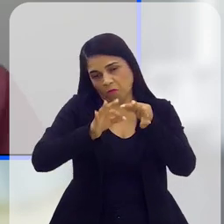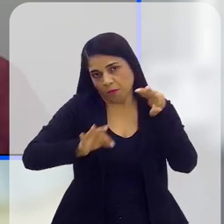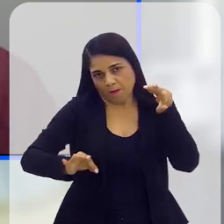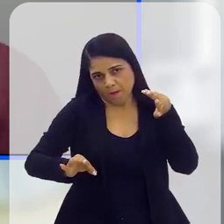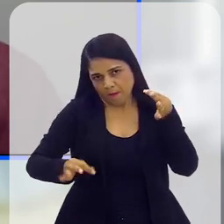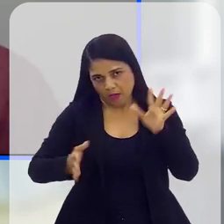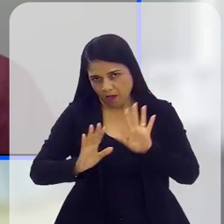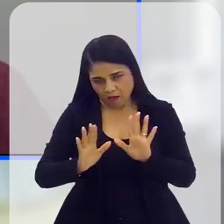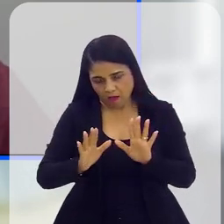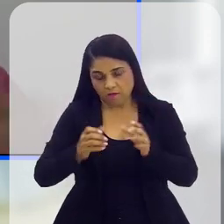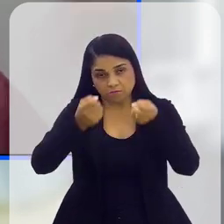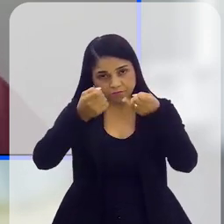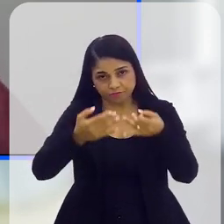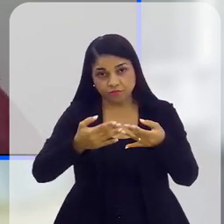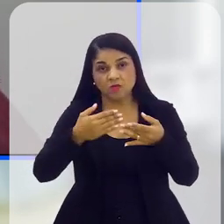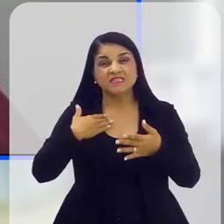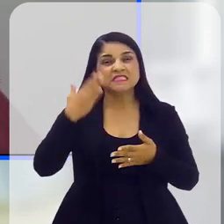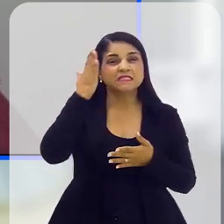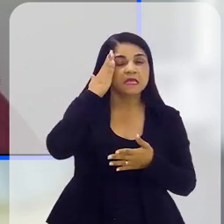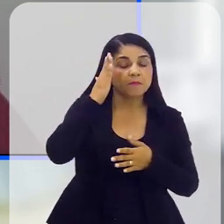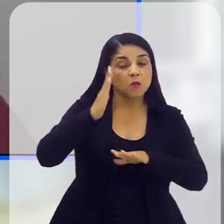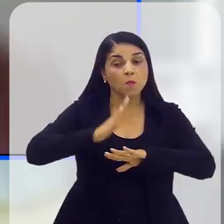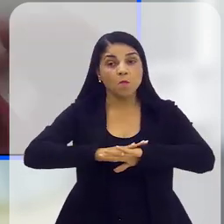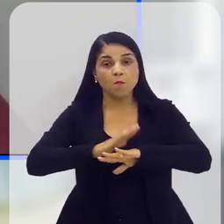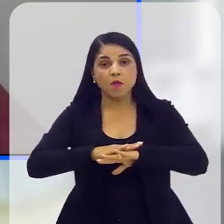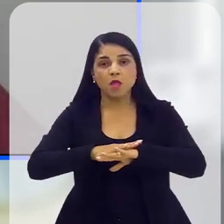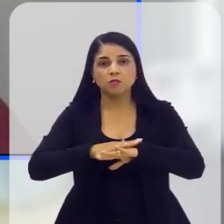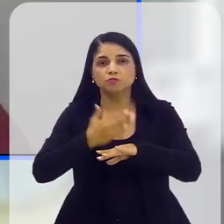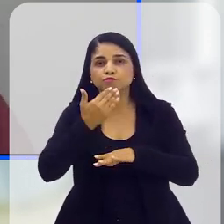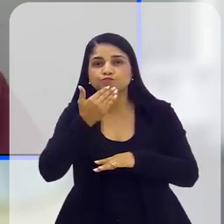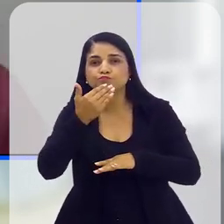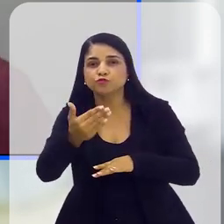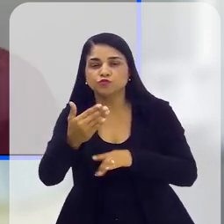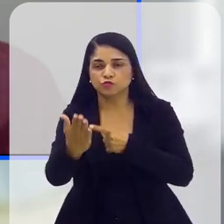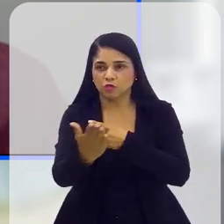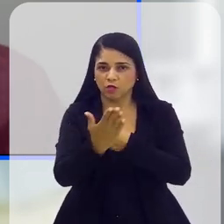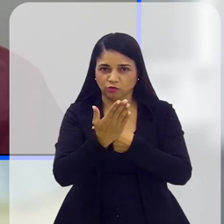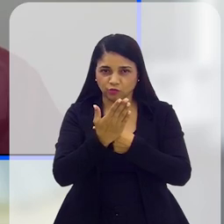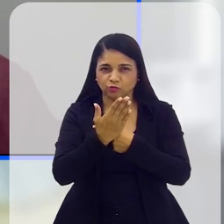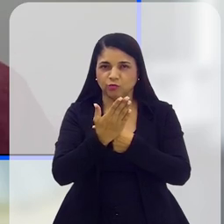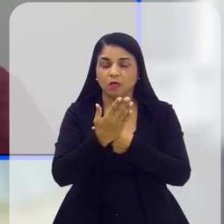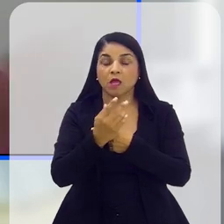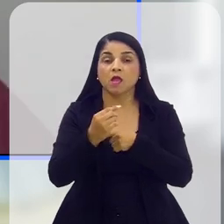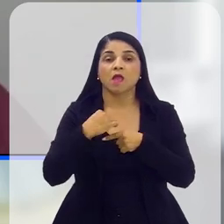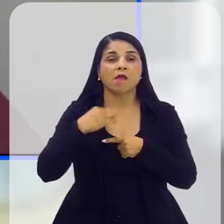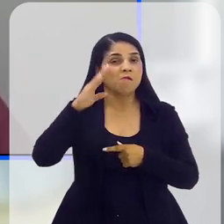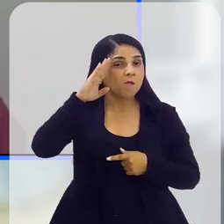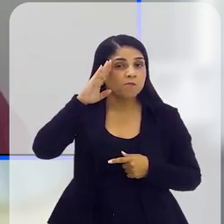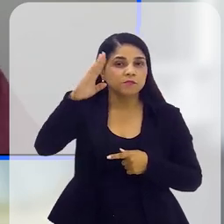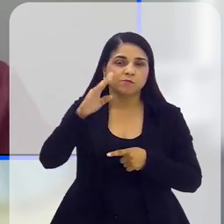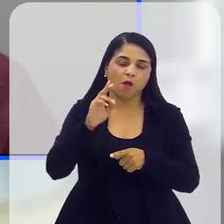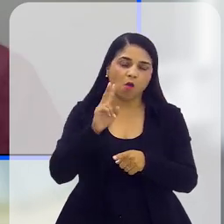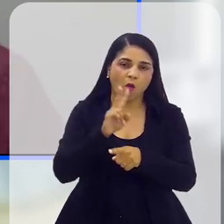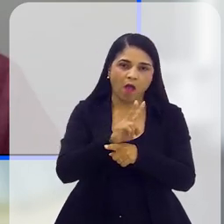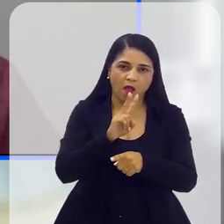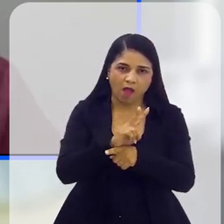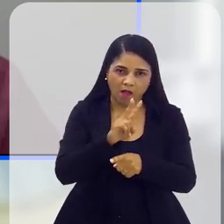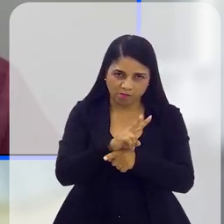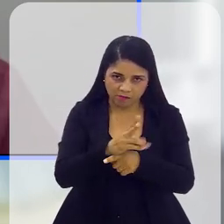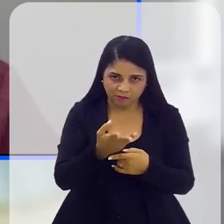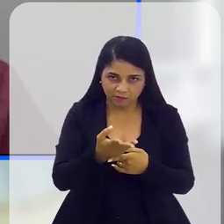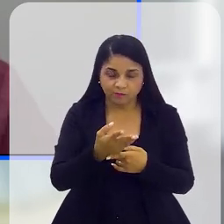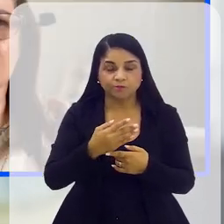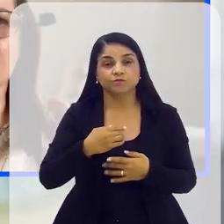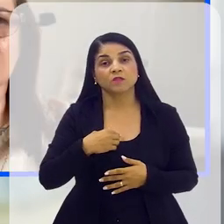mas o saber a hora de pedir ajuda é um dos maiores fatores de proteção que nós temos e esse é um dos objetivos do